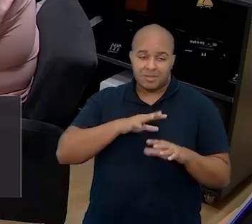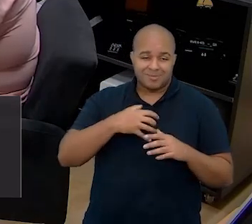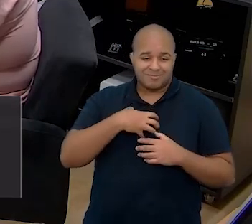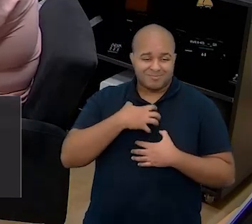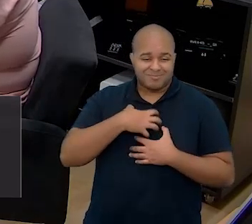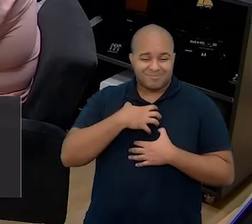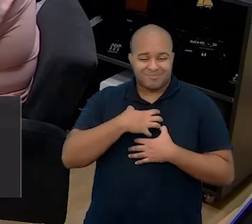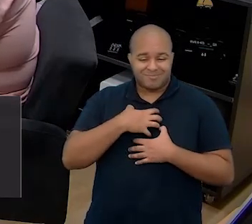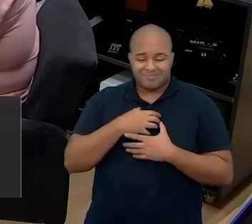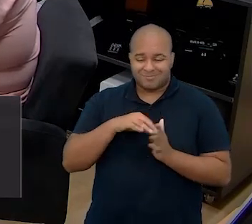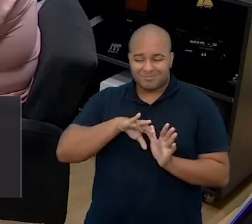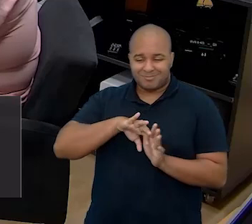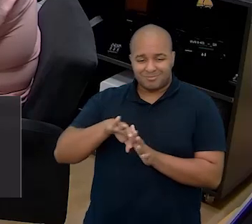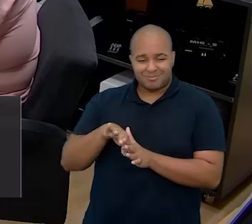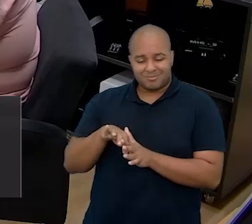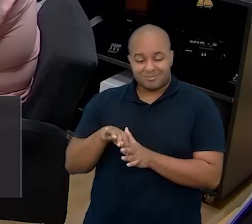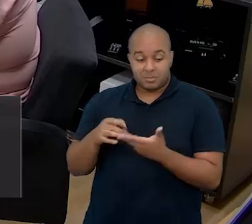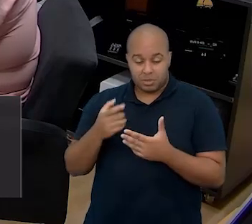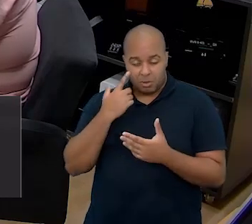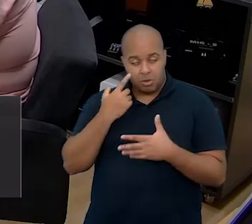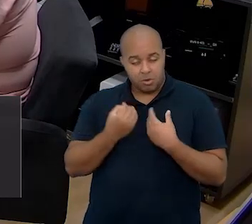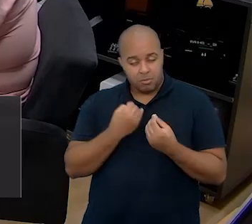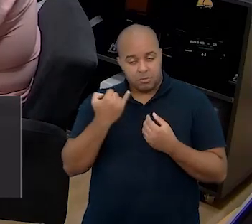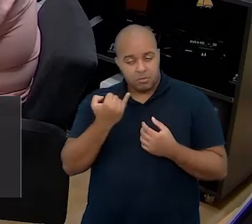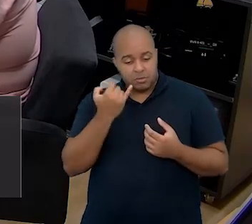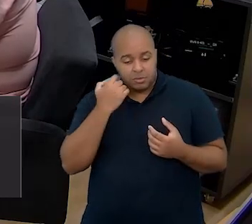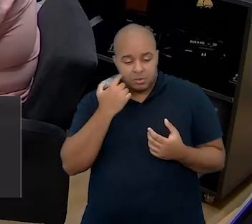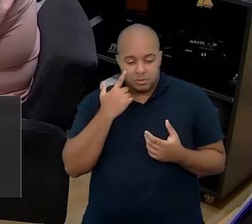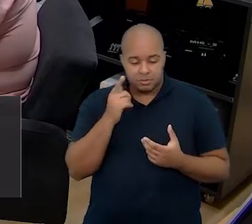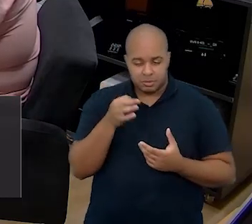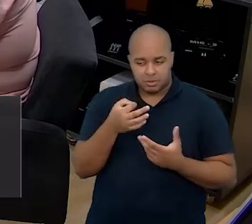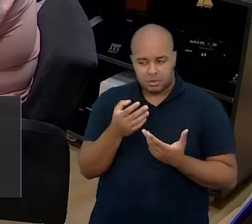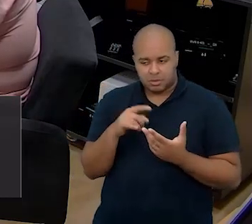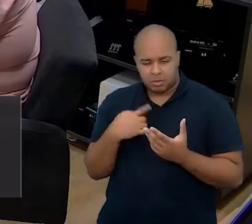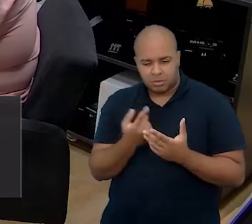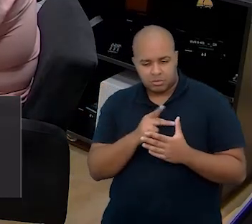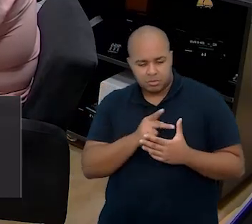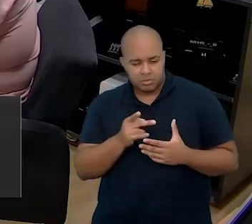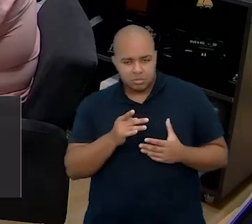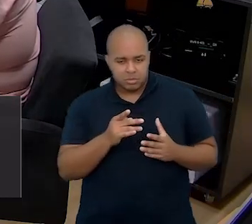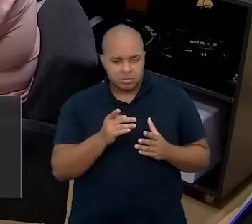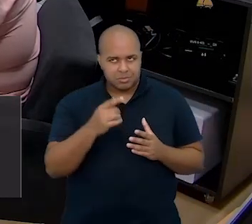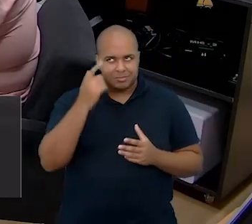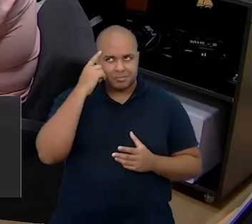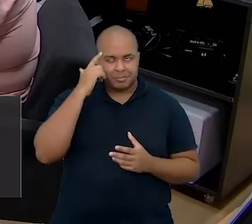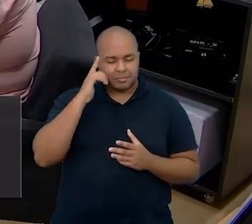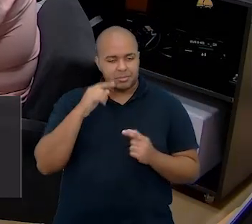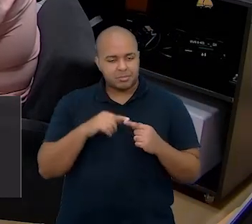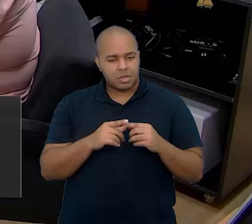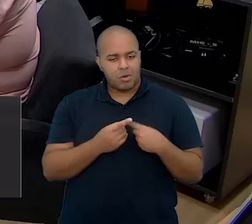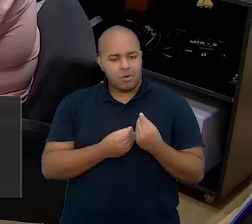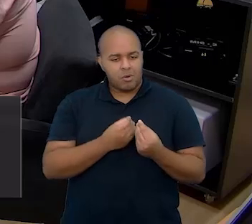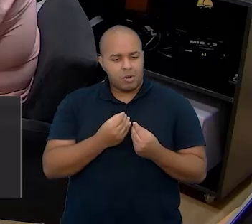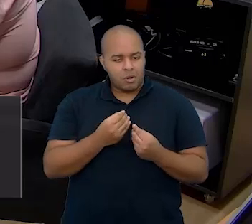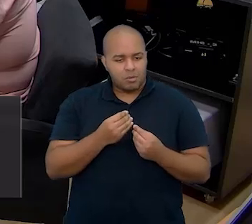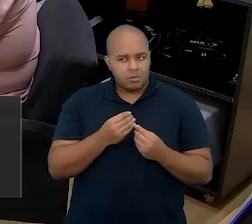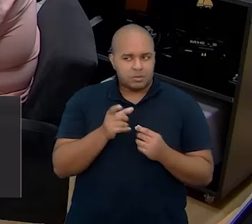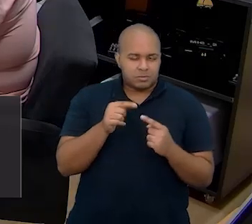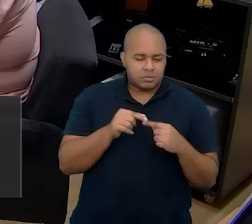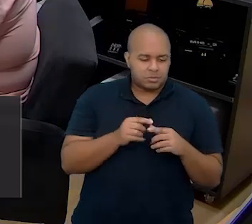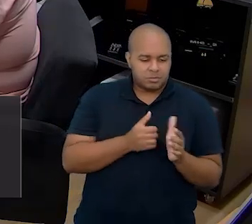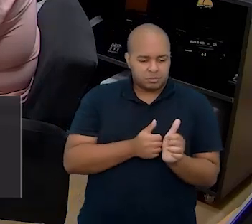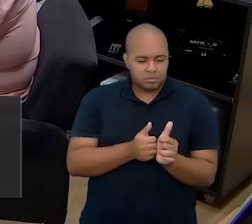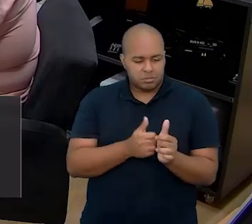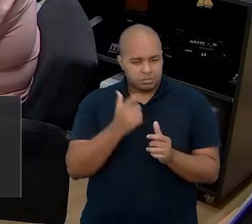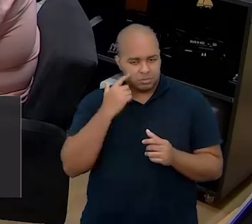sentia excluída. Então, olha como é importante, né, nós professores pensarmos sobre como conduzir